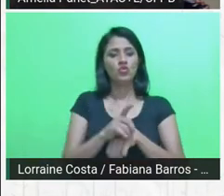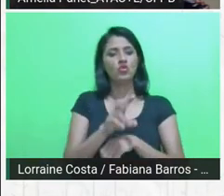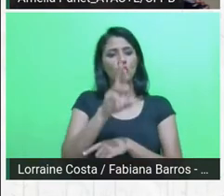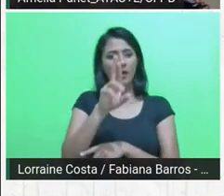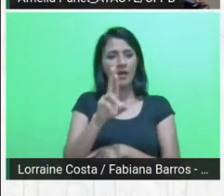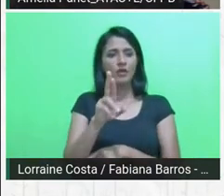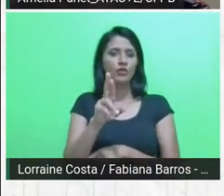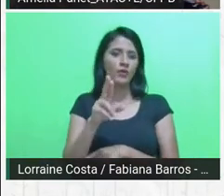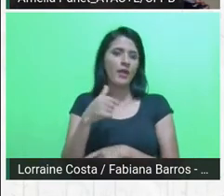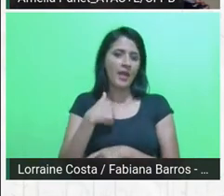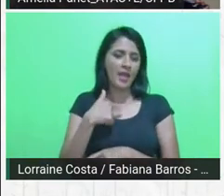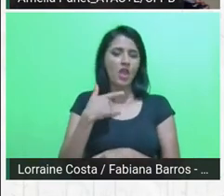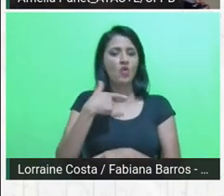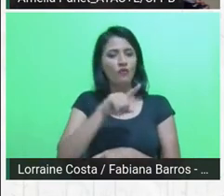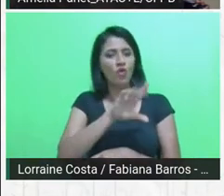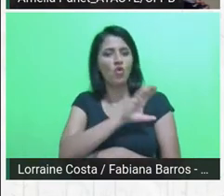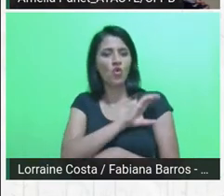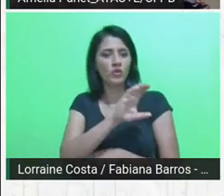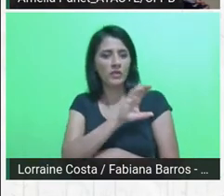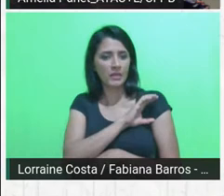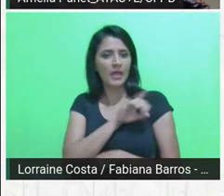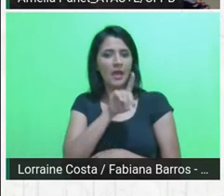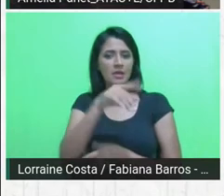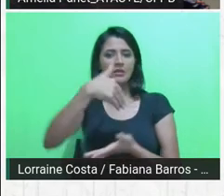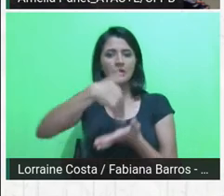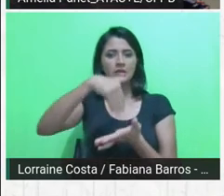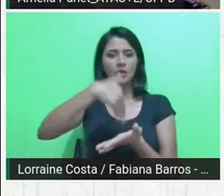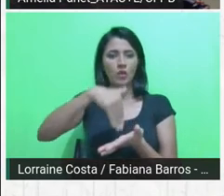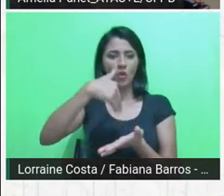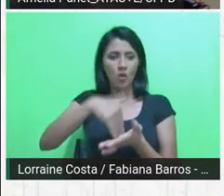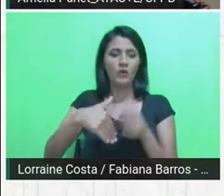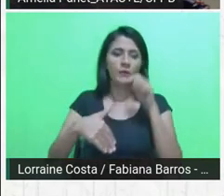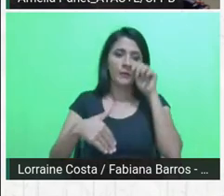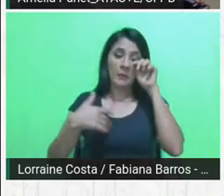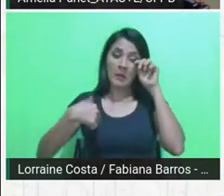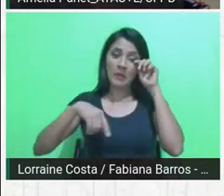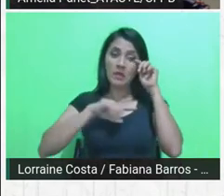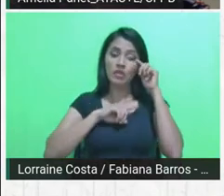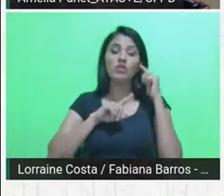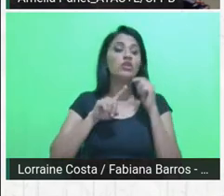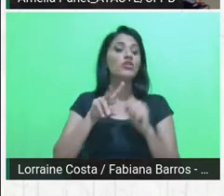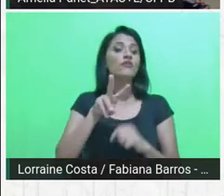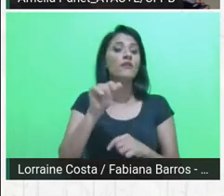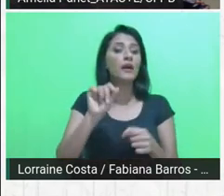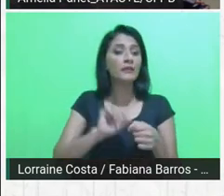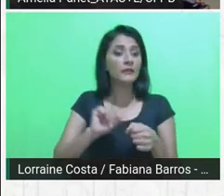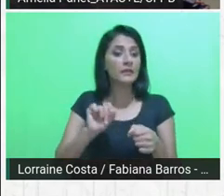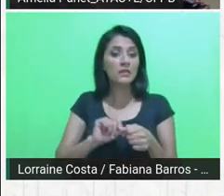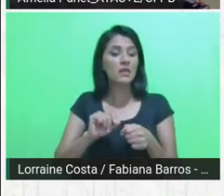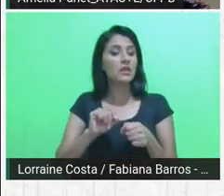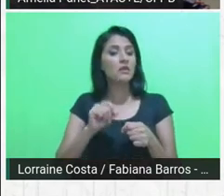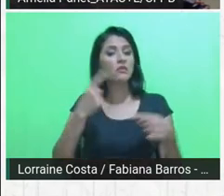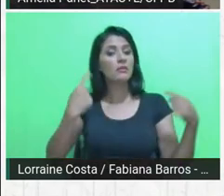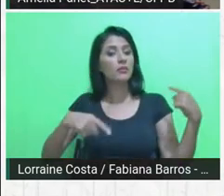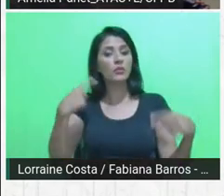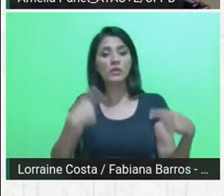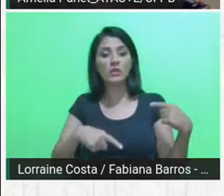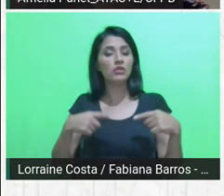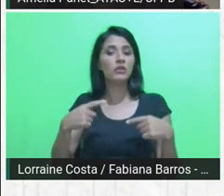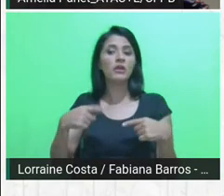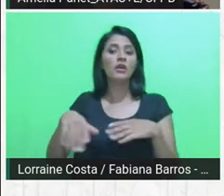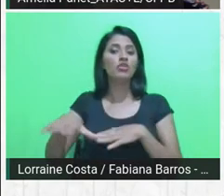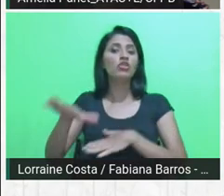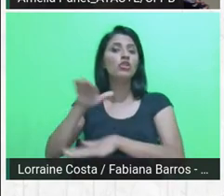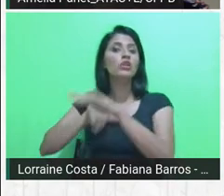vou coordenar esse escritório, e nós vamos fazer toda uma política de atração dos alunos